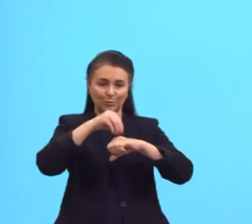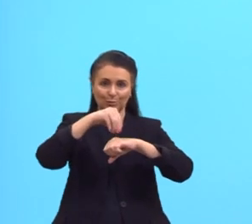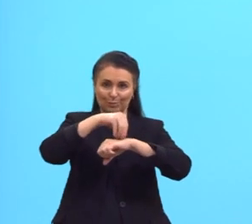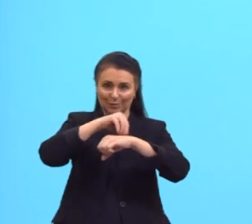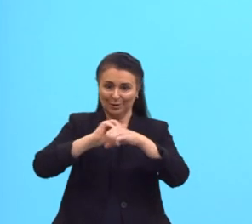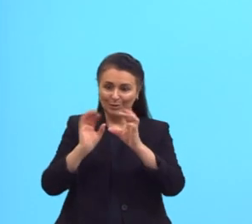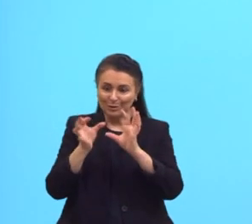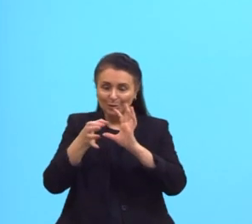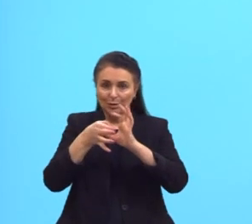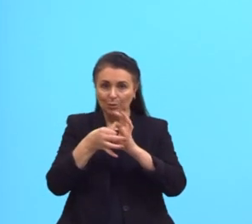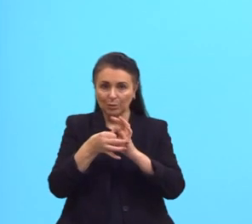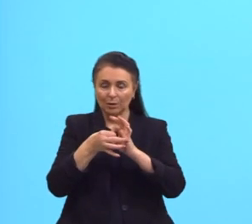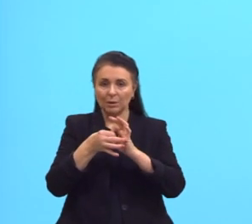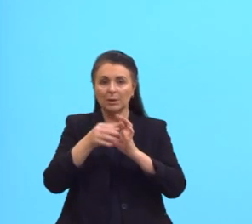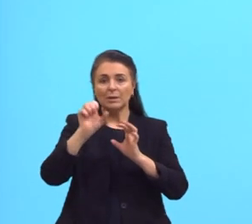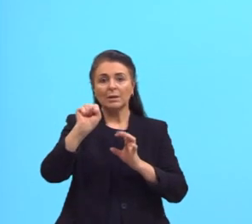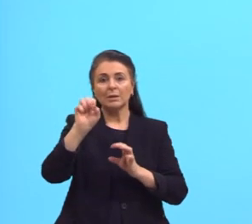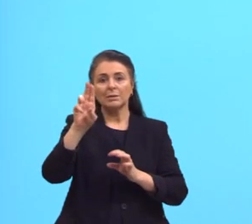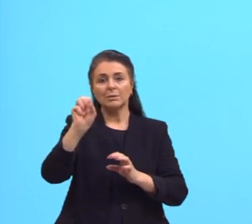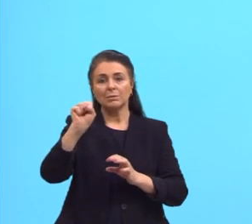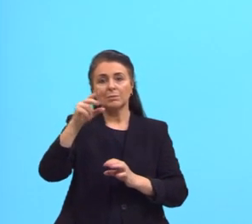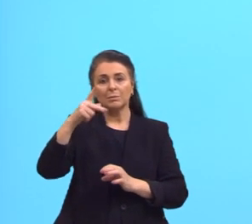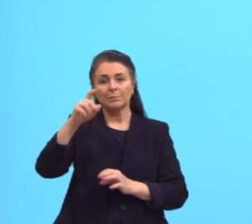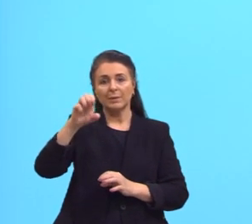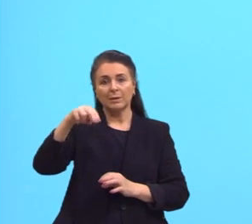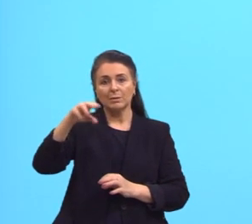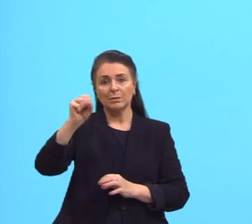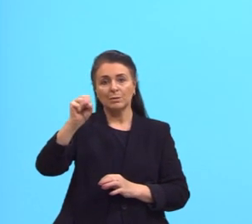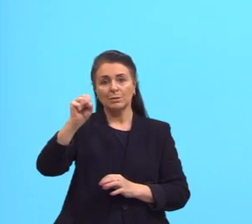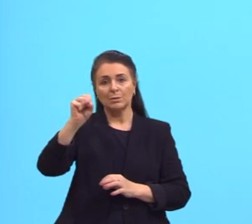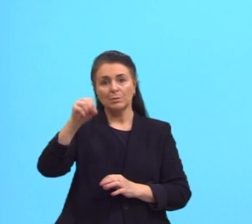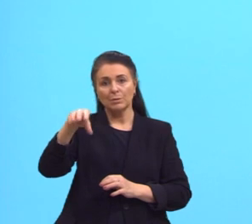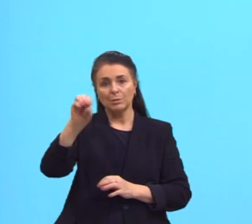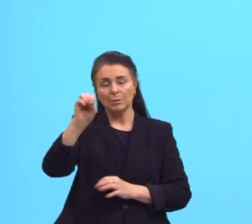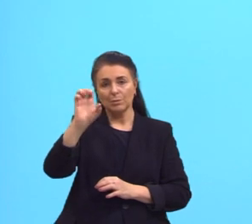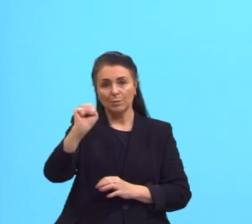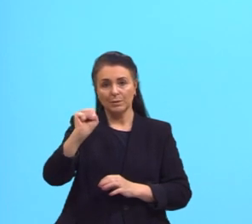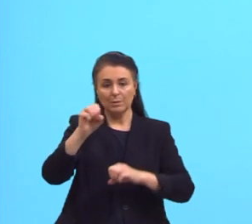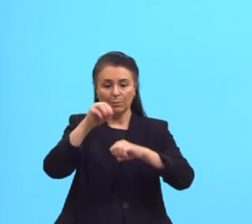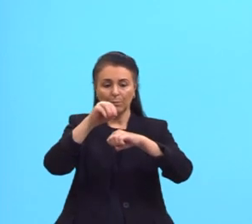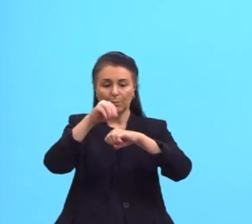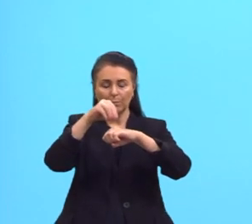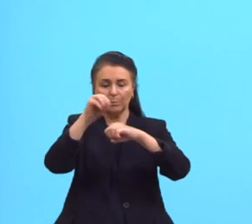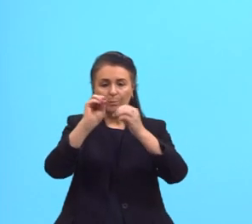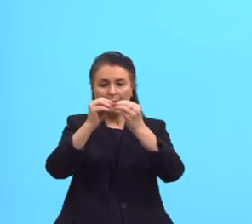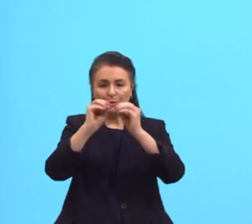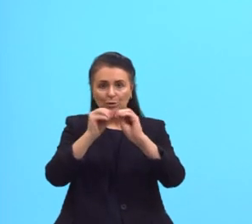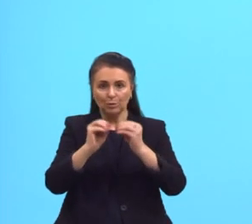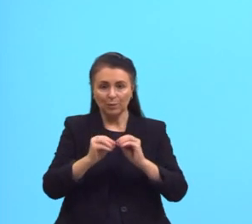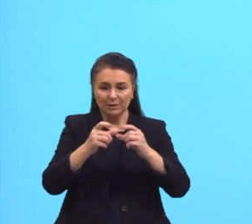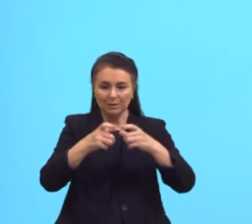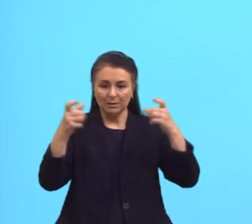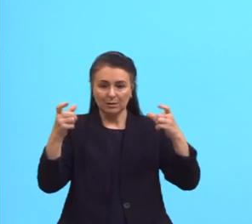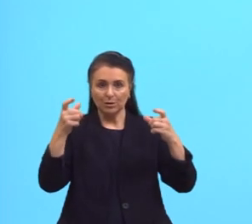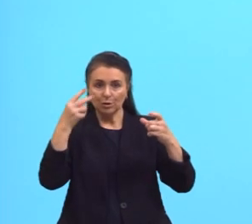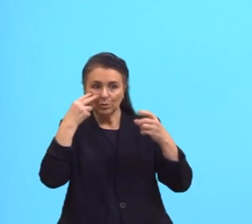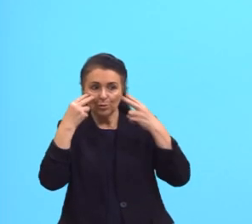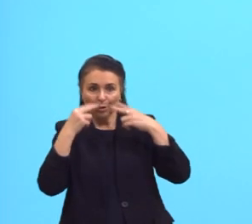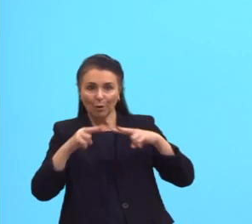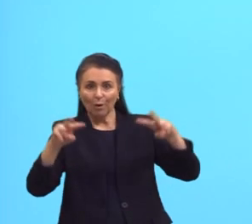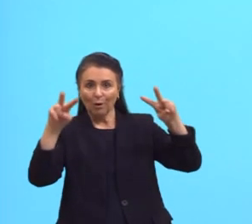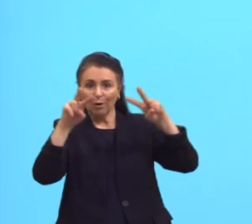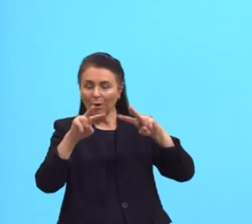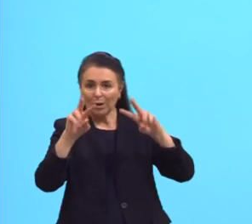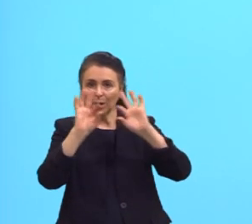E as suspensões são formadas por partículas grandes que são visíveis a olho nu. Questão de